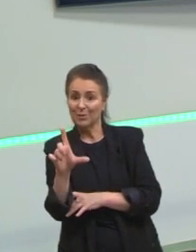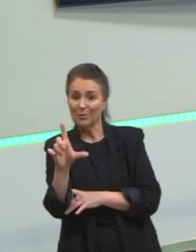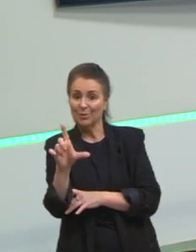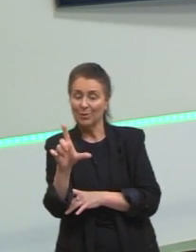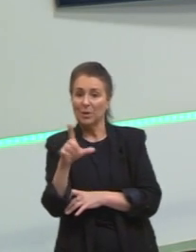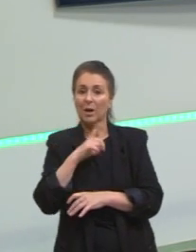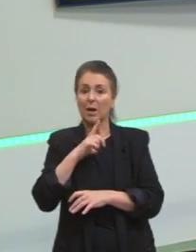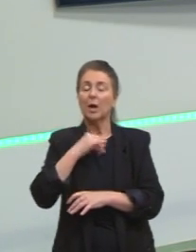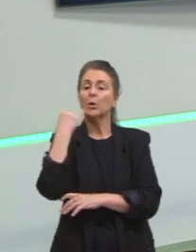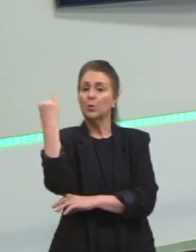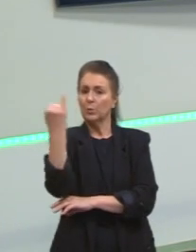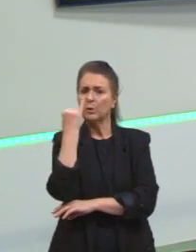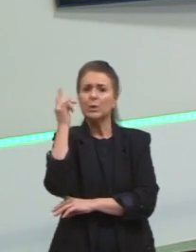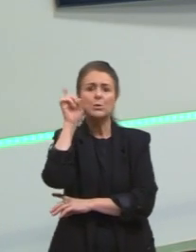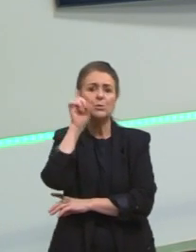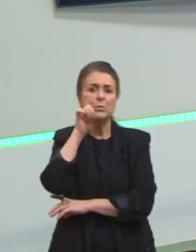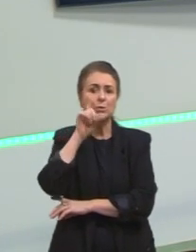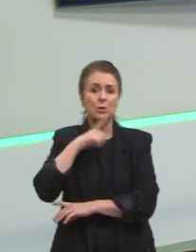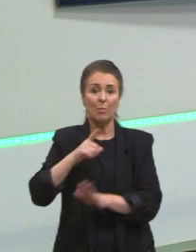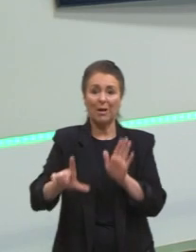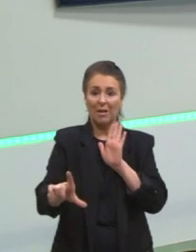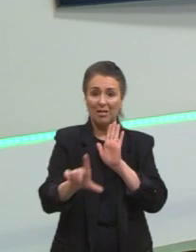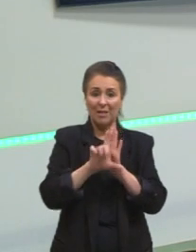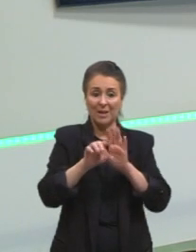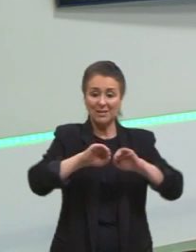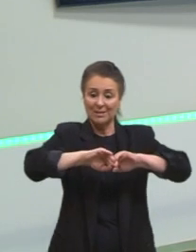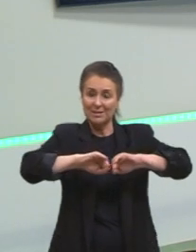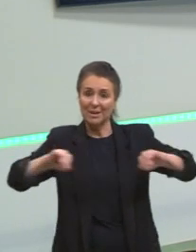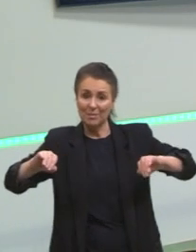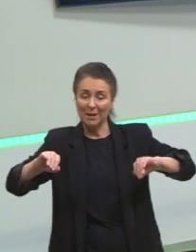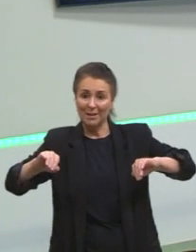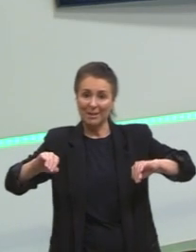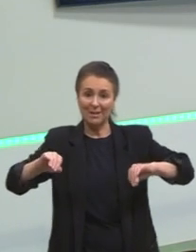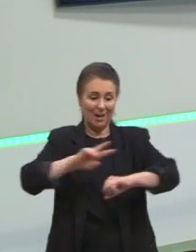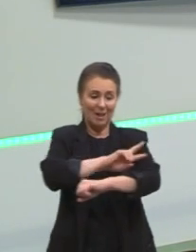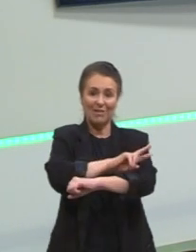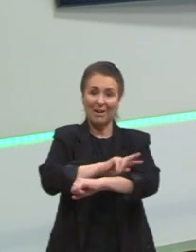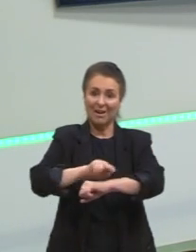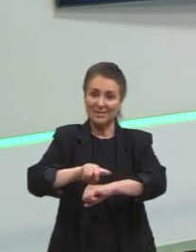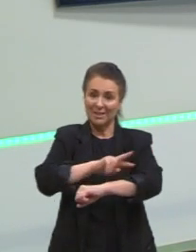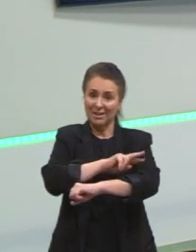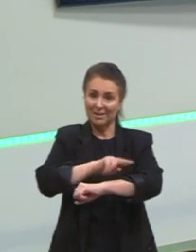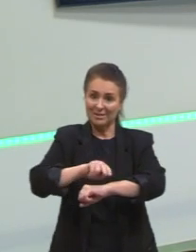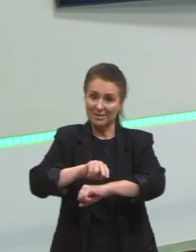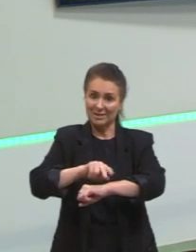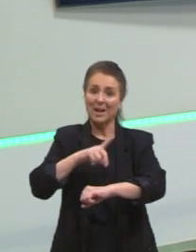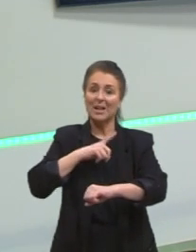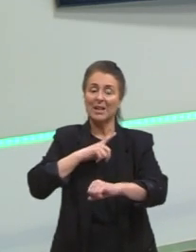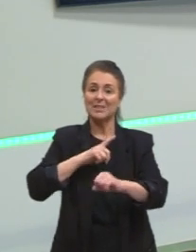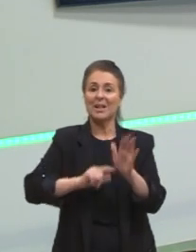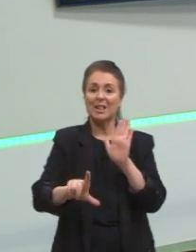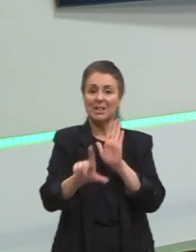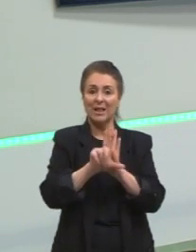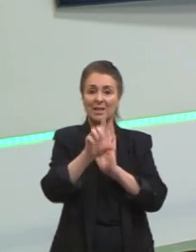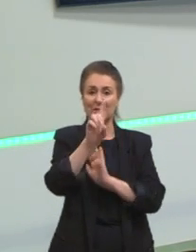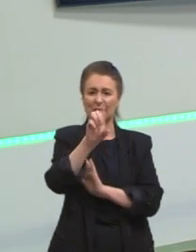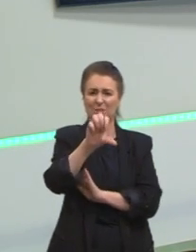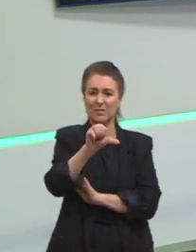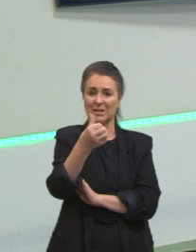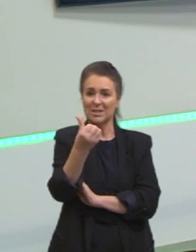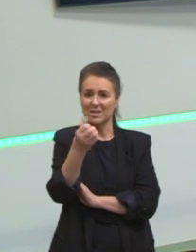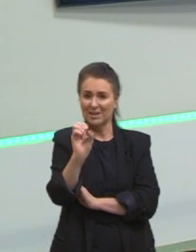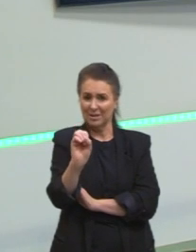Nos Estados Unidos tinham leis de segregação racial, então, até a década de 60, né? Leis que a gente já falou numa aula específica sobre isso.